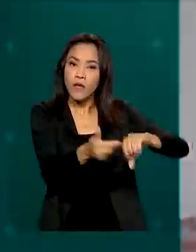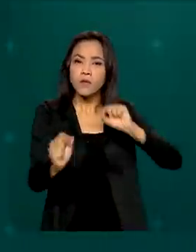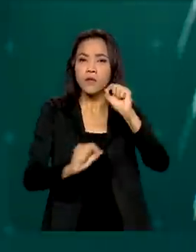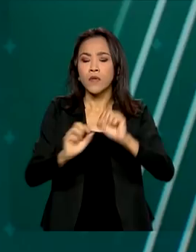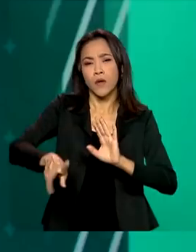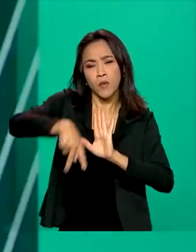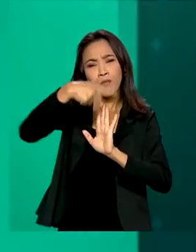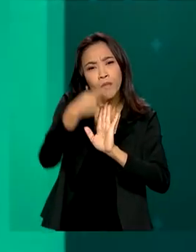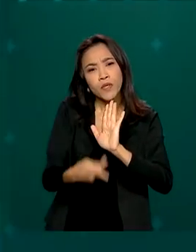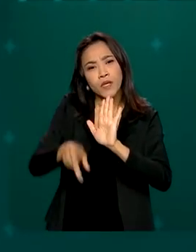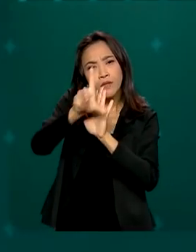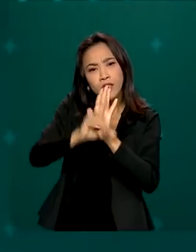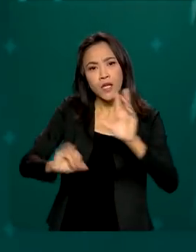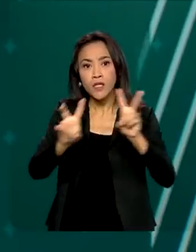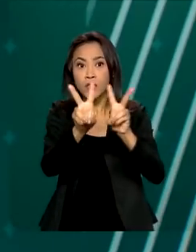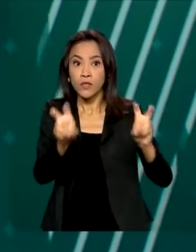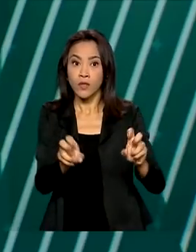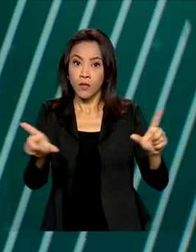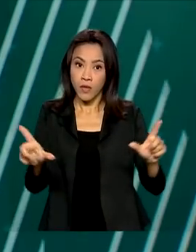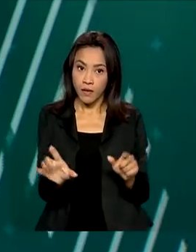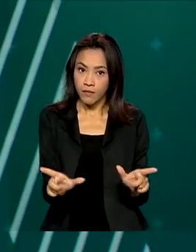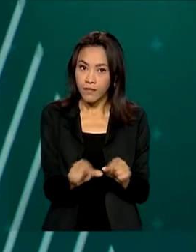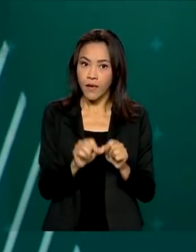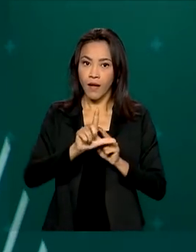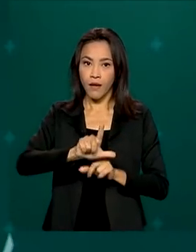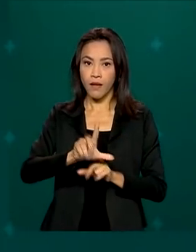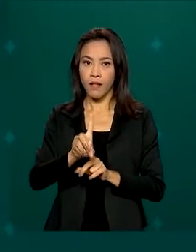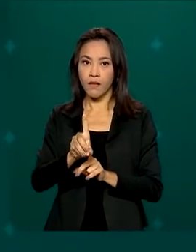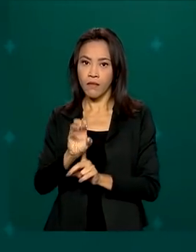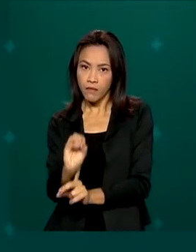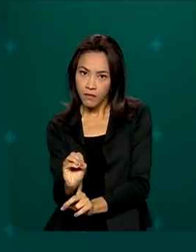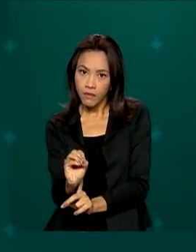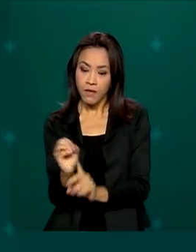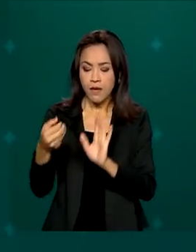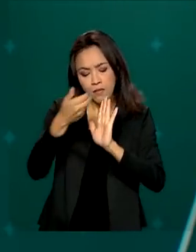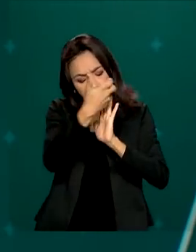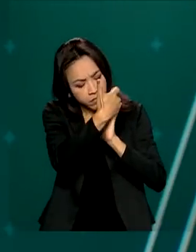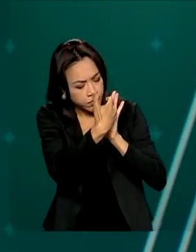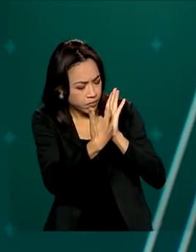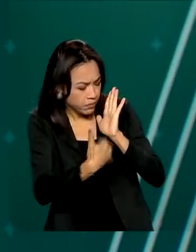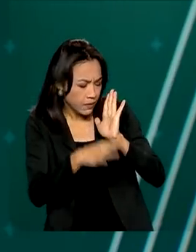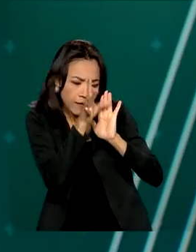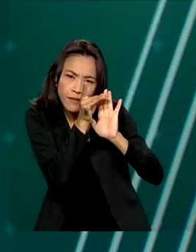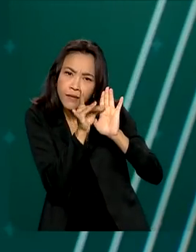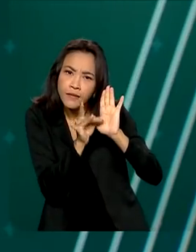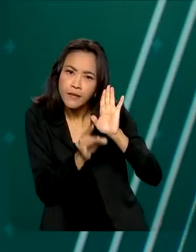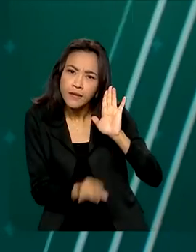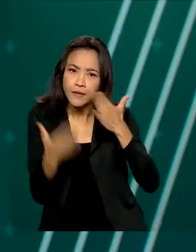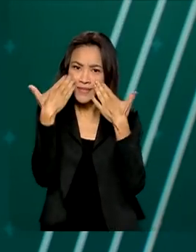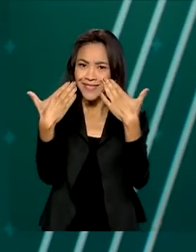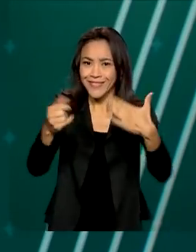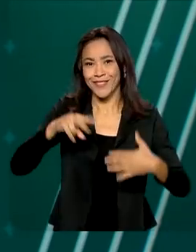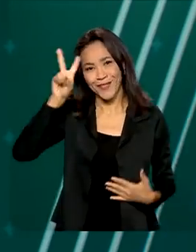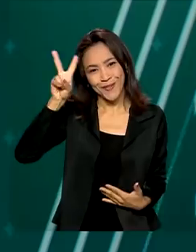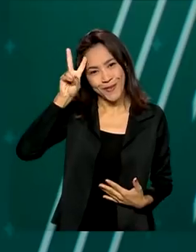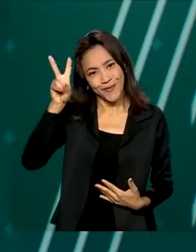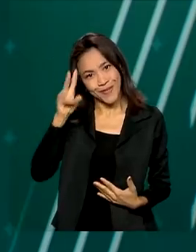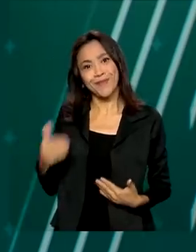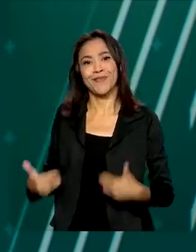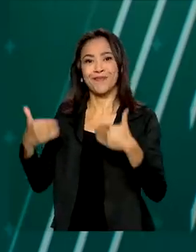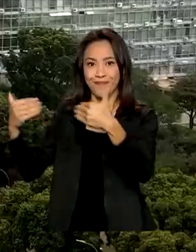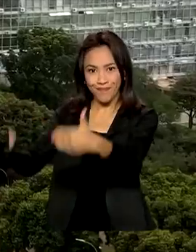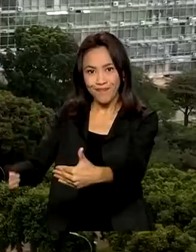lei de diretrizes orçamentárias para o ano que vem. Os detalhes do texto foram apresentados nesta segunda-feira pelo Ministério da